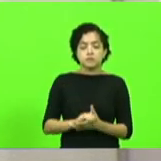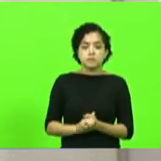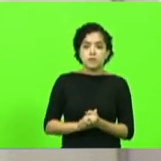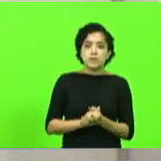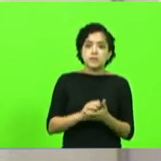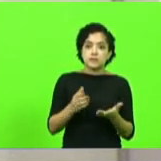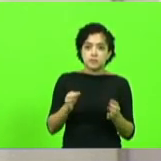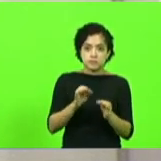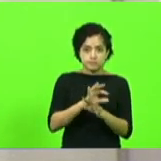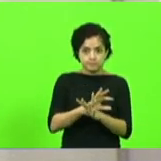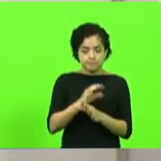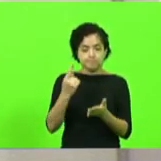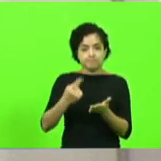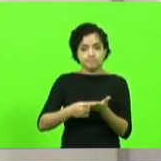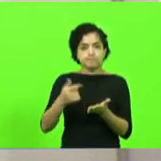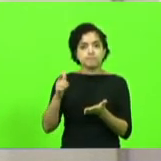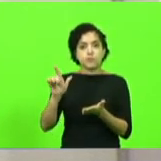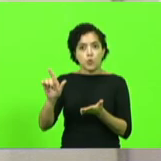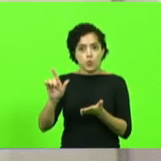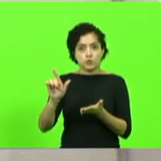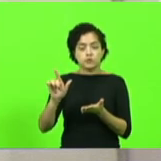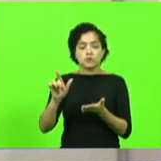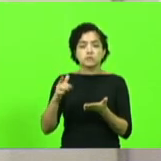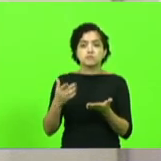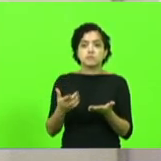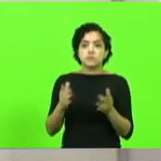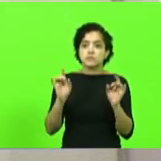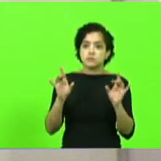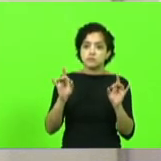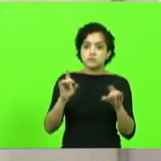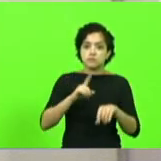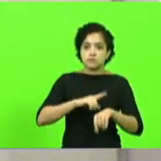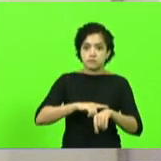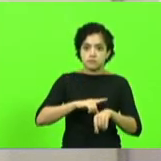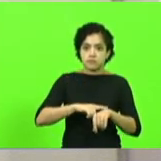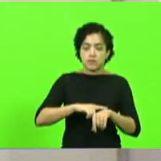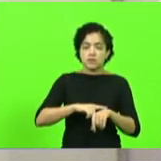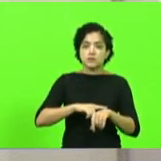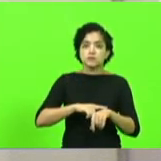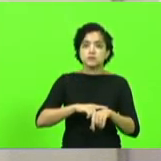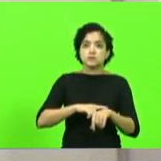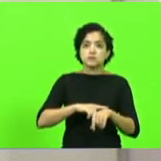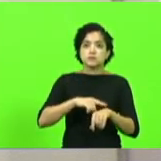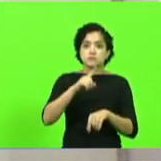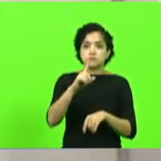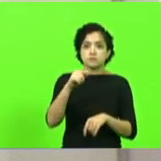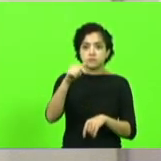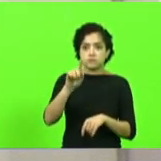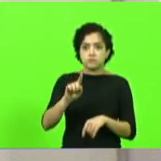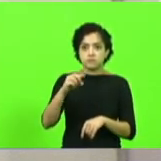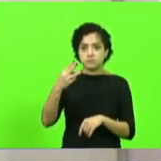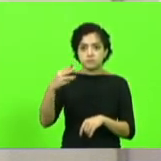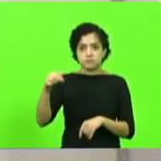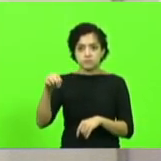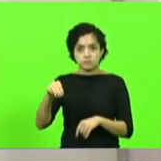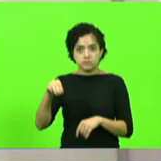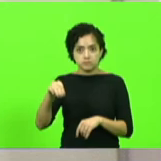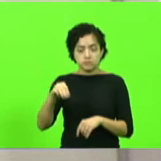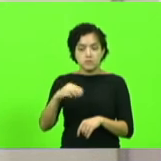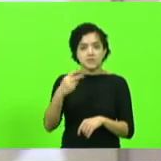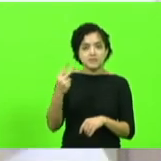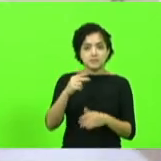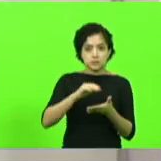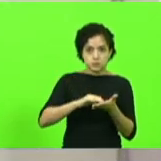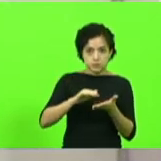o presidente encerrou a sessão e convocou outra extraordinária para as 17h37min. Para constar, eu, segundo secretário,